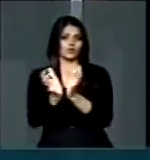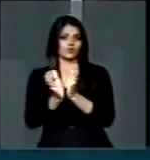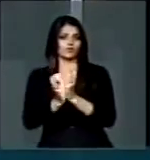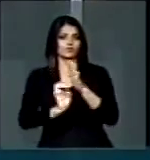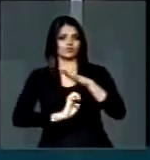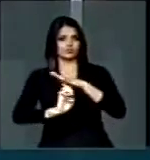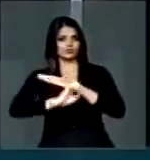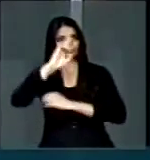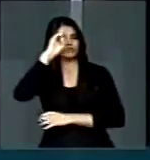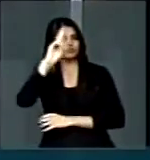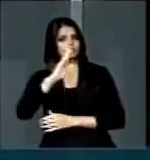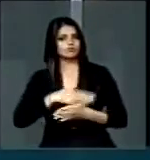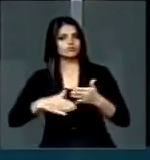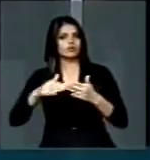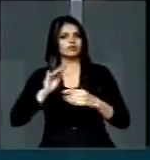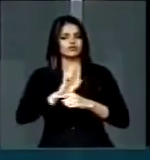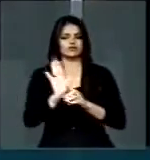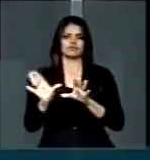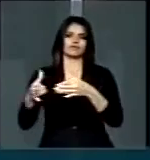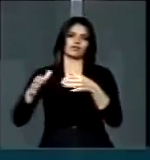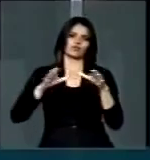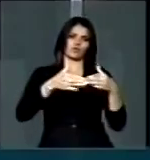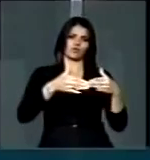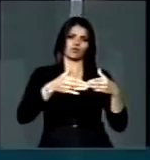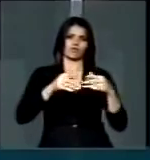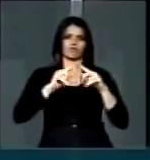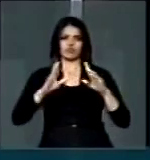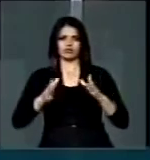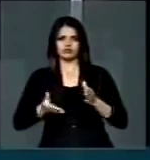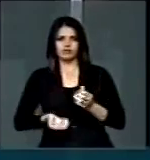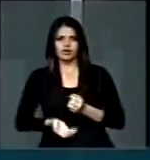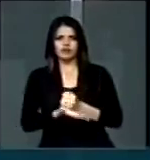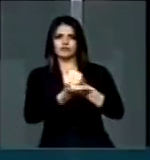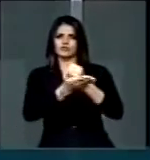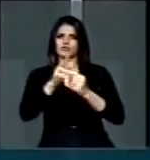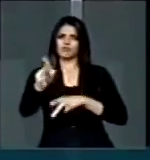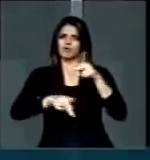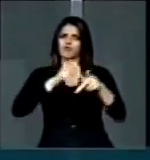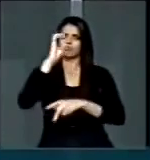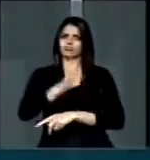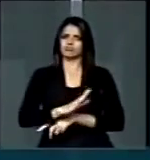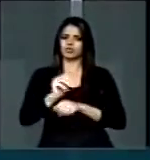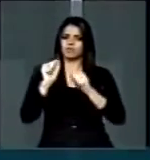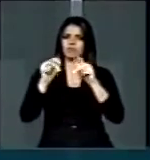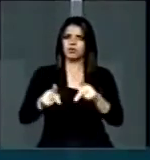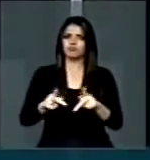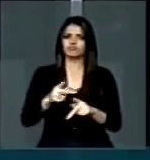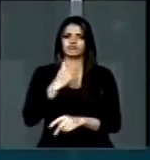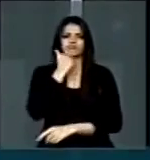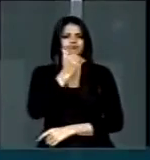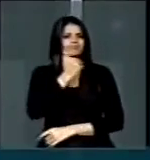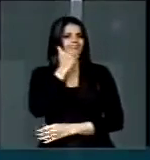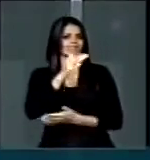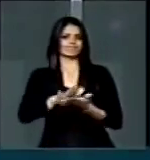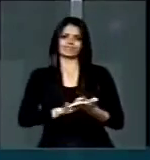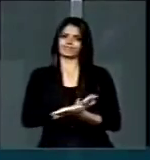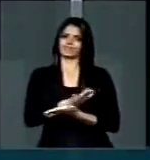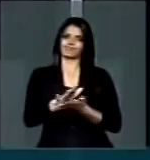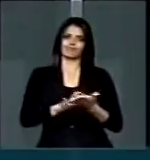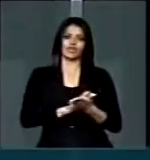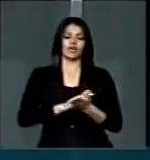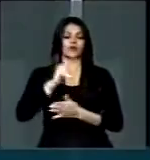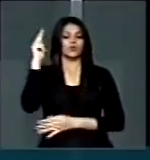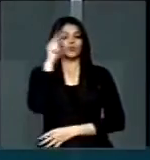empresariais, para ajudar setores, para ajudar o povo brasileiro, para ajudar o aposentado. Precisamos, sim, com